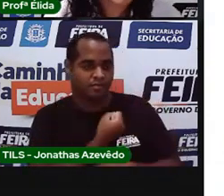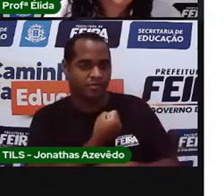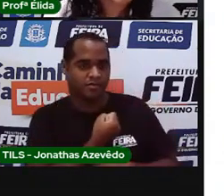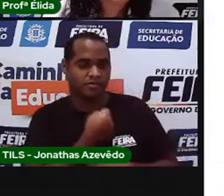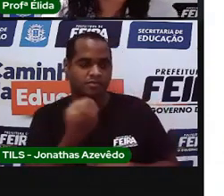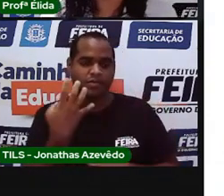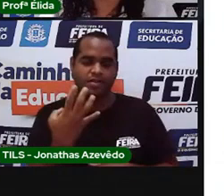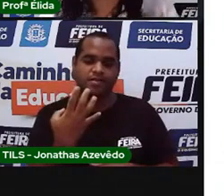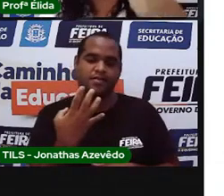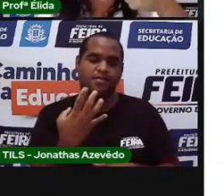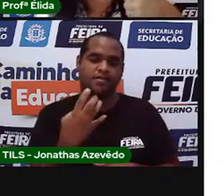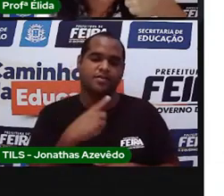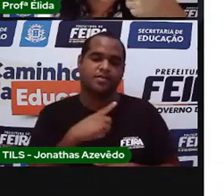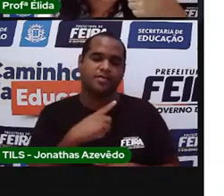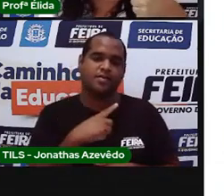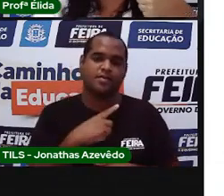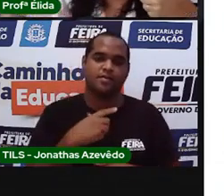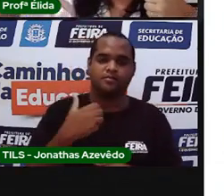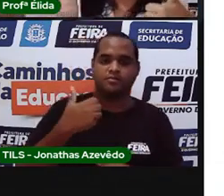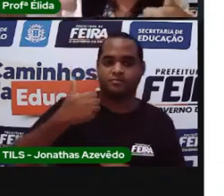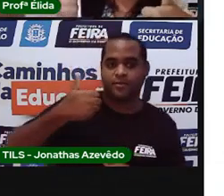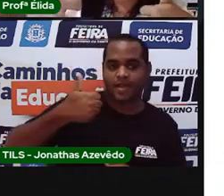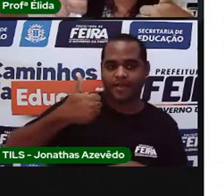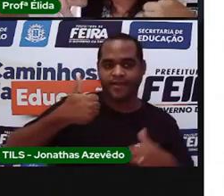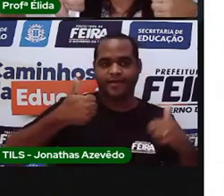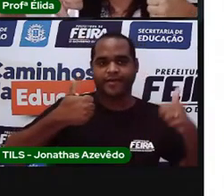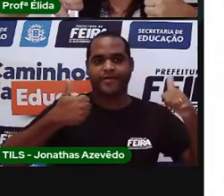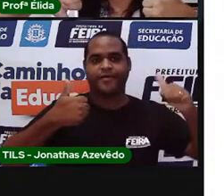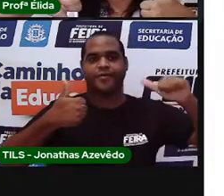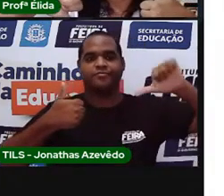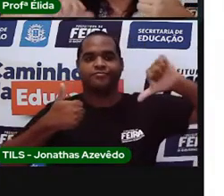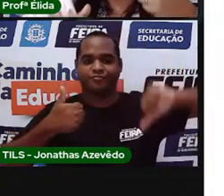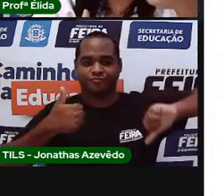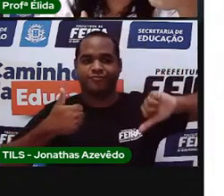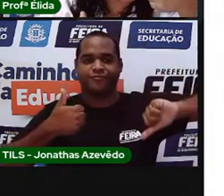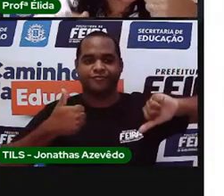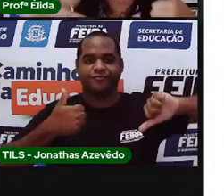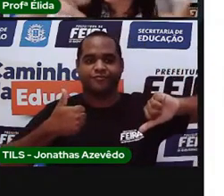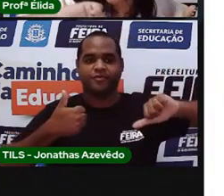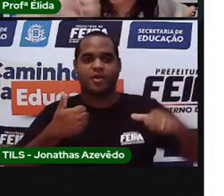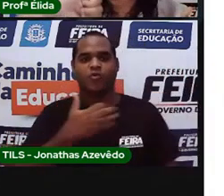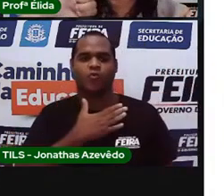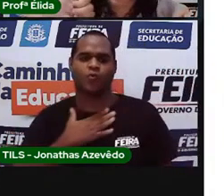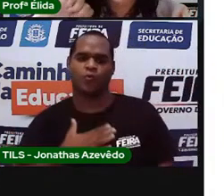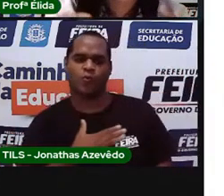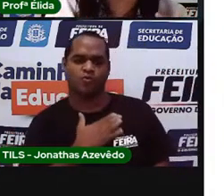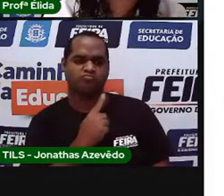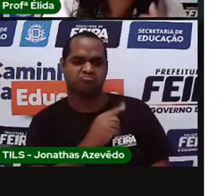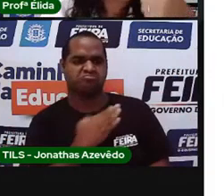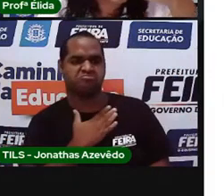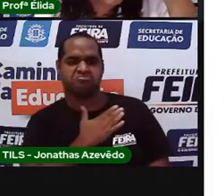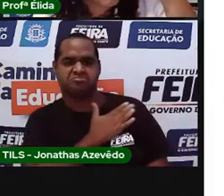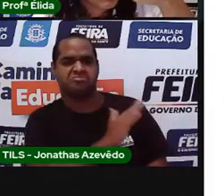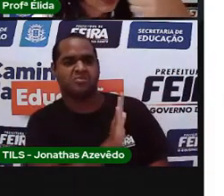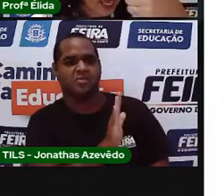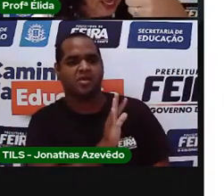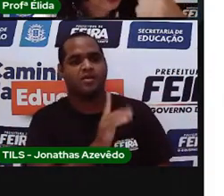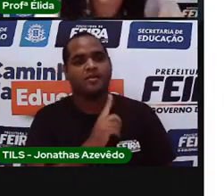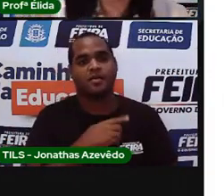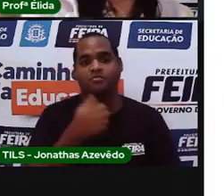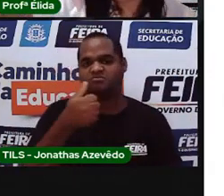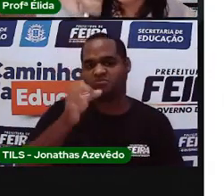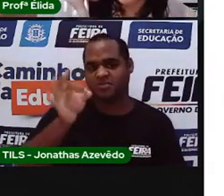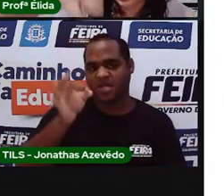Tem um like e um deslike, tem um gostei e um não gostei, tem um